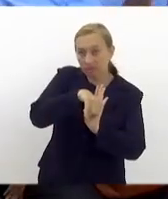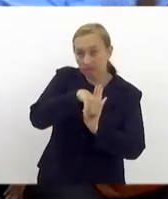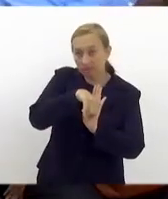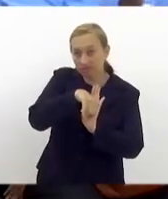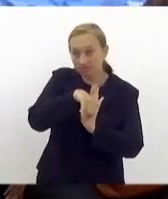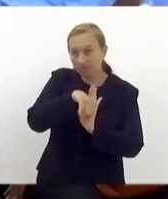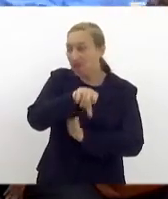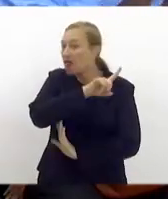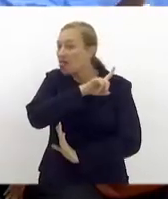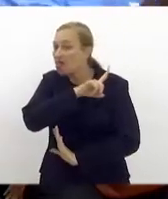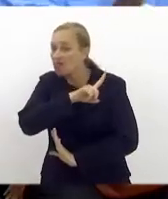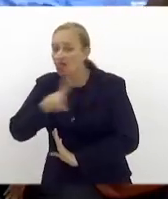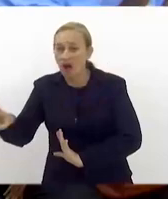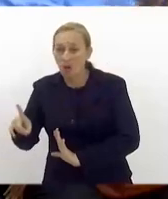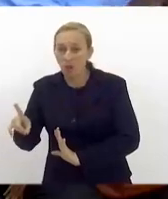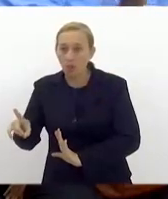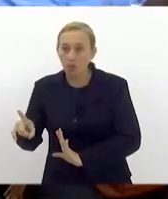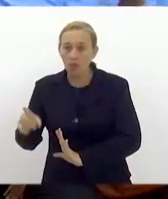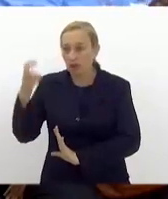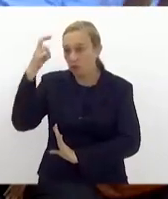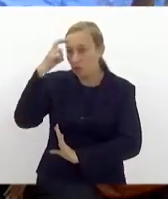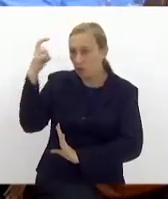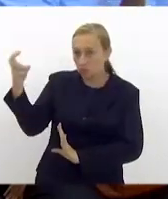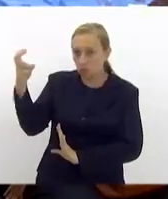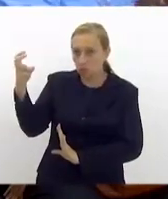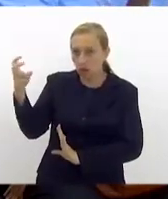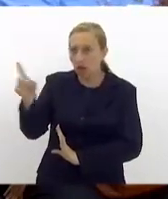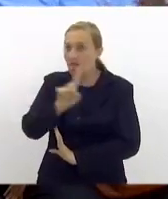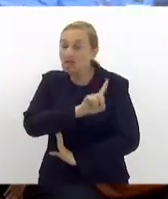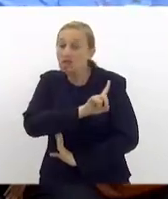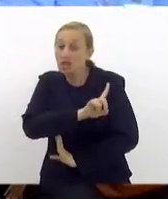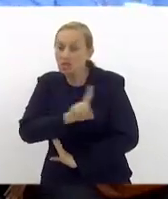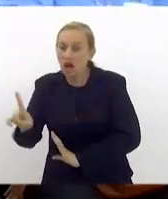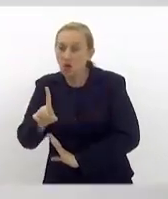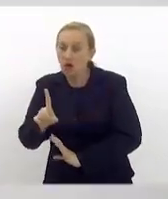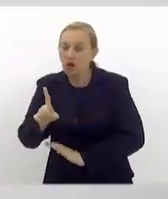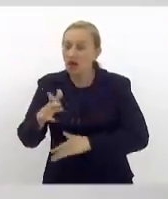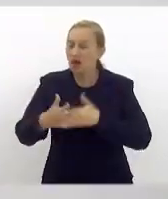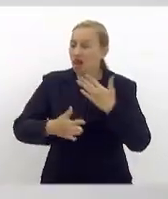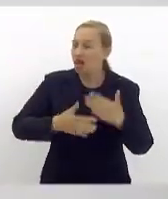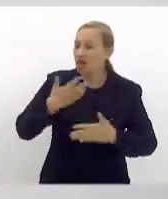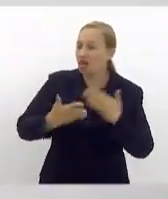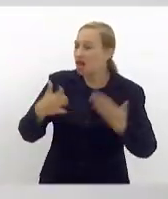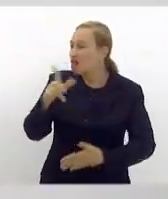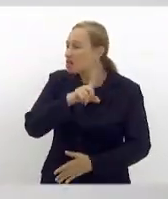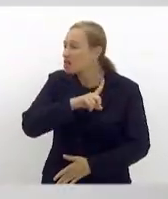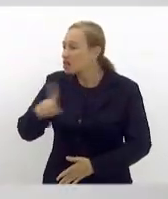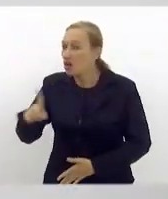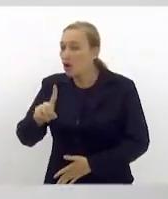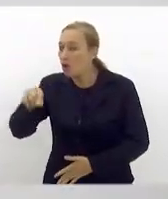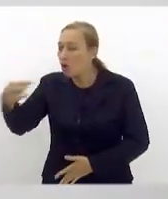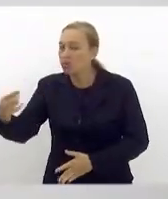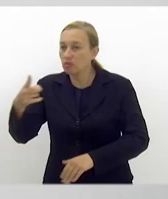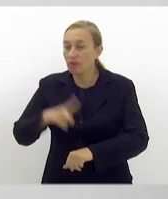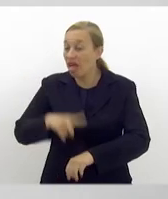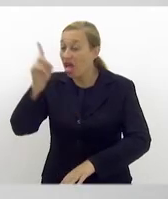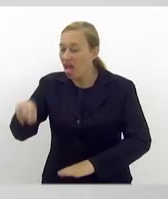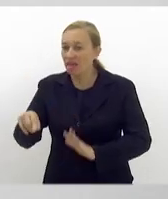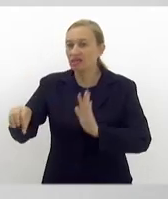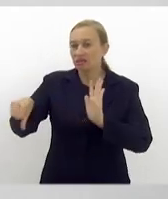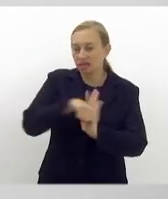Não é cultura, não é bom humor, não é outra época, é crime.